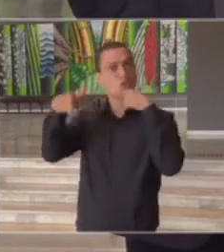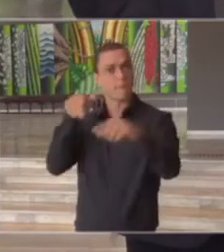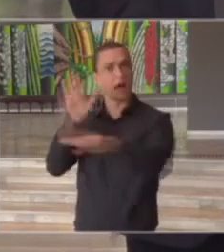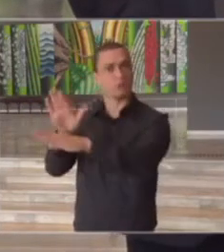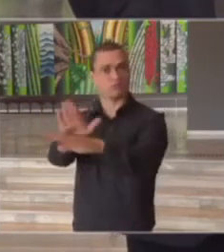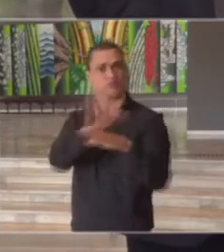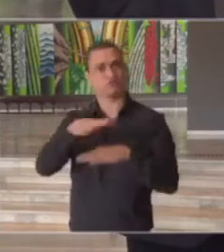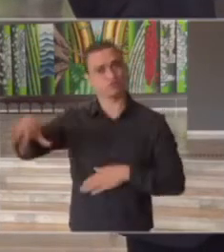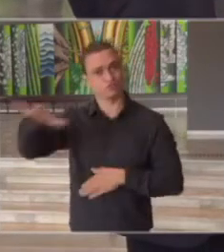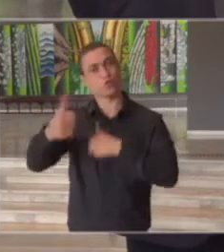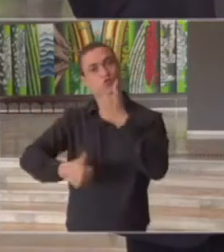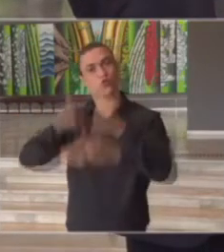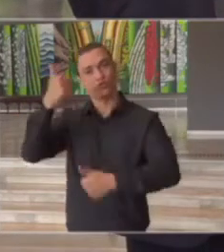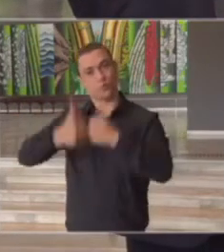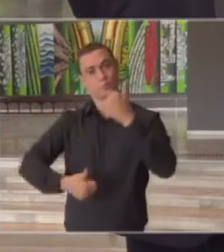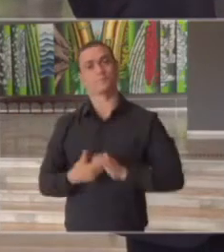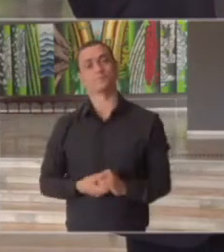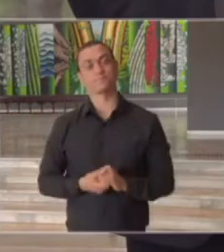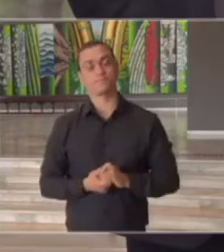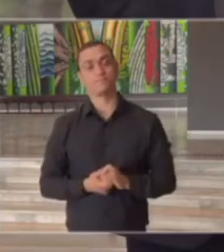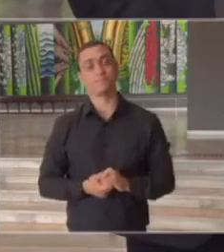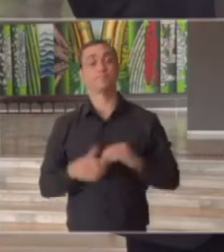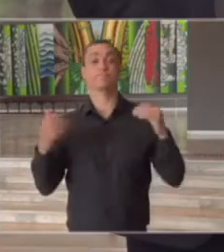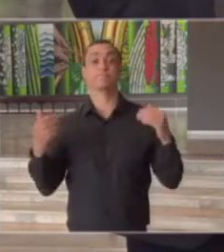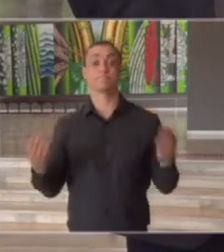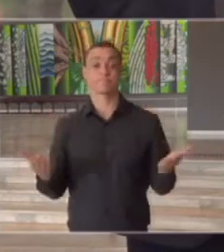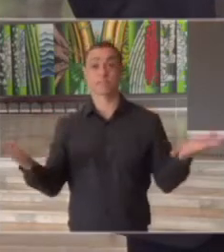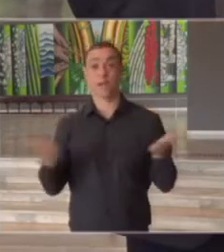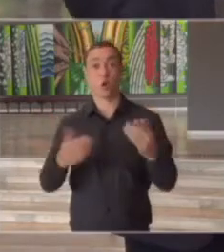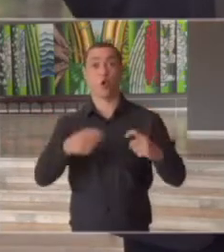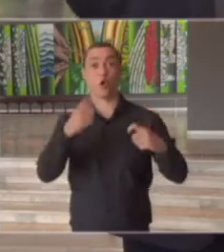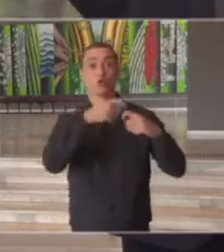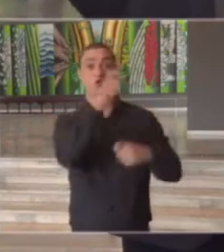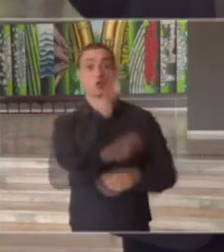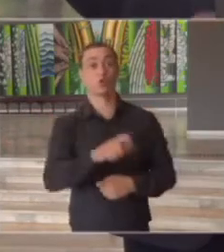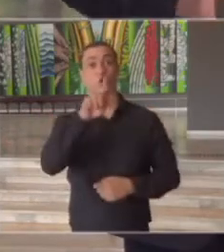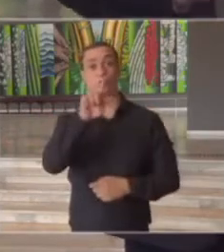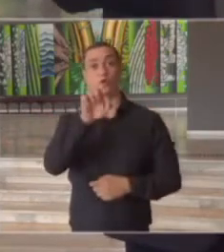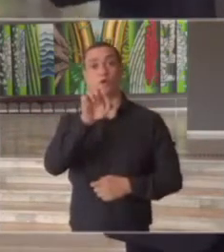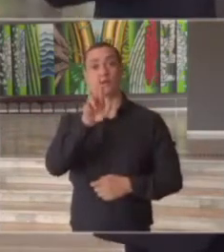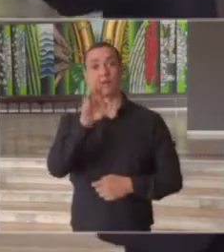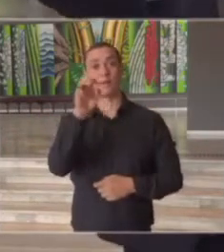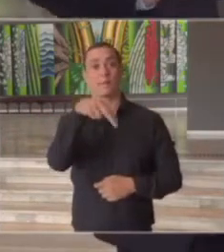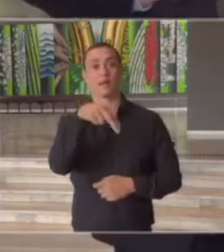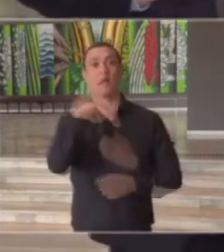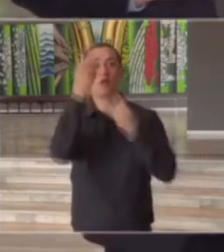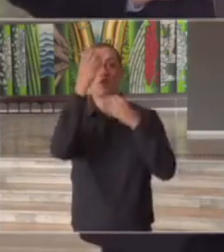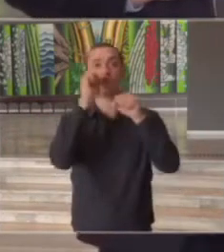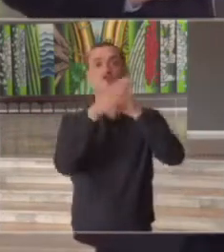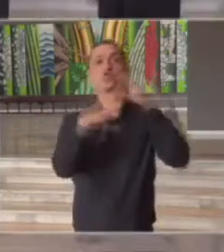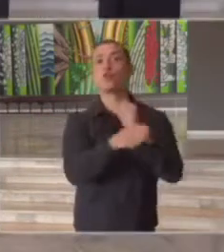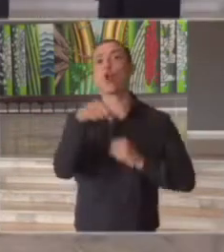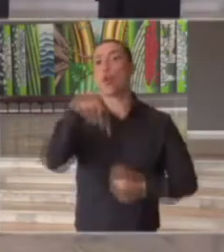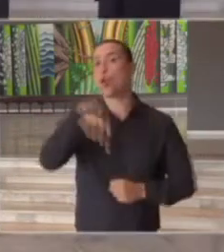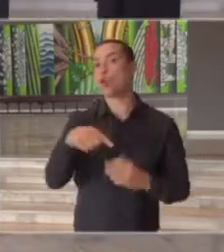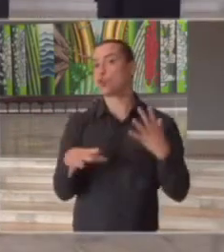atuarão no futebol vamos agora então ao doutor Henrique Guerma com os dados atualizados de hoje